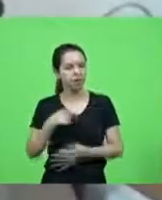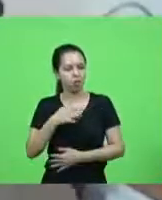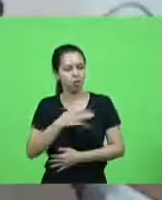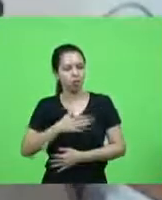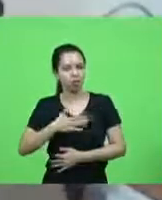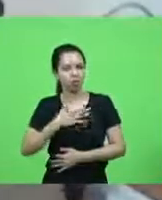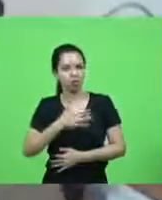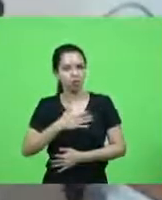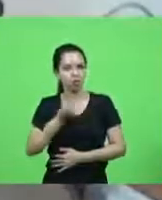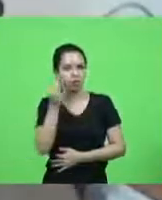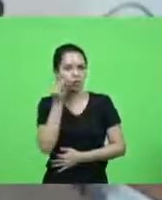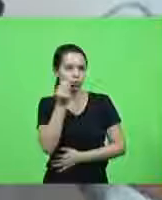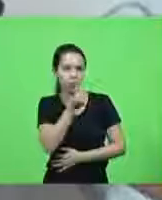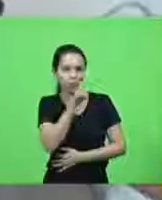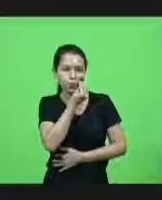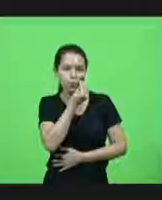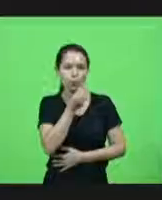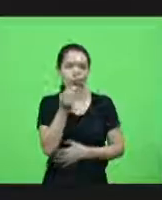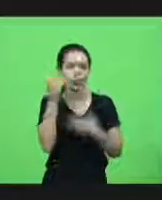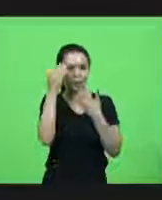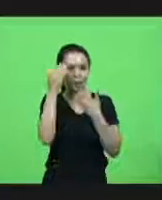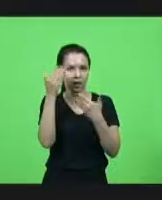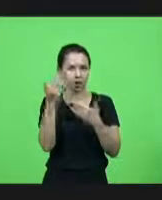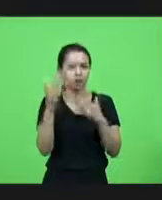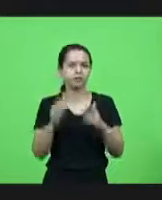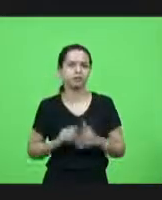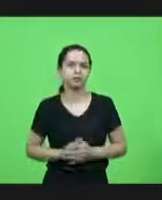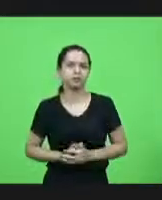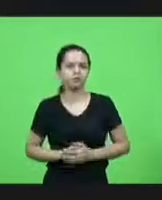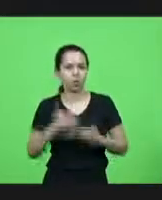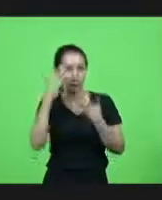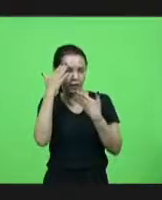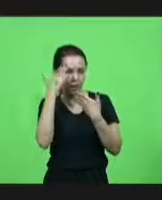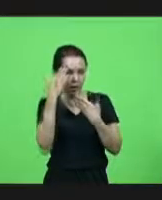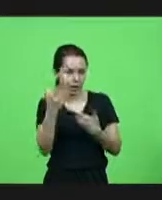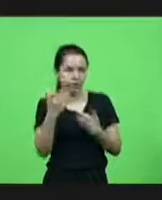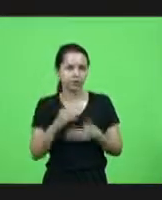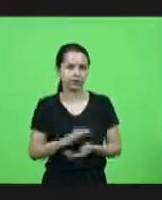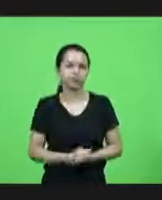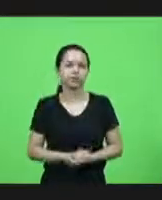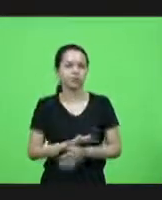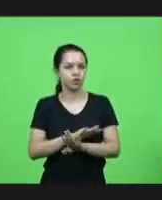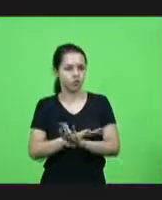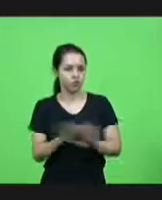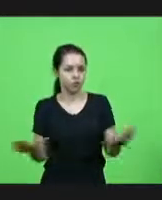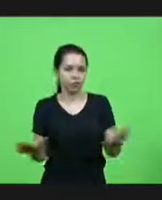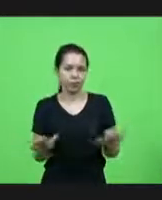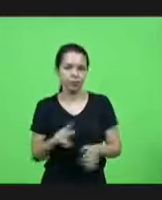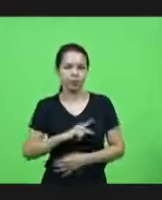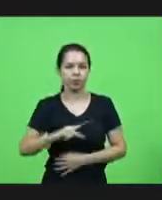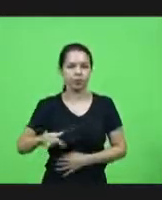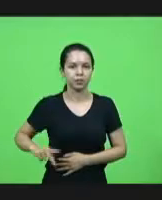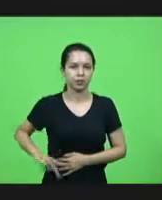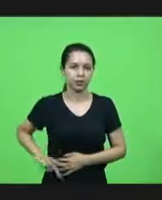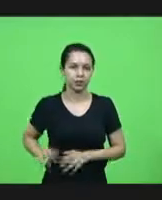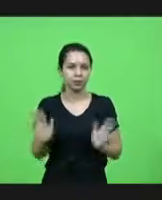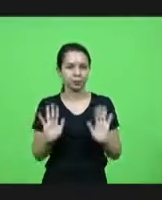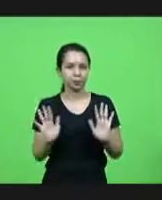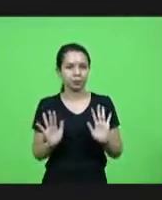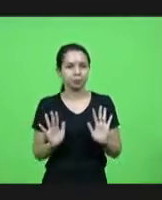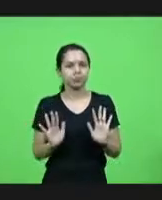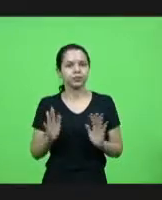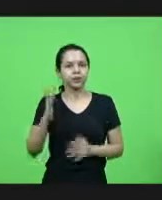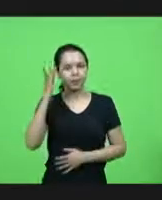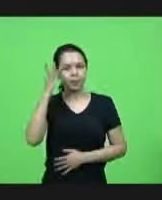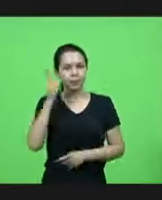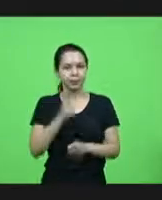beijo querida obrigada colegas obrigado meu amor era isso senhor presidente me despeço e até